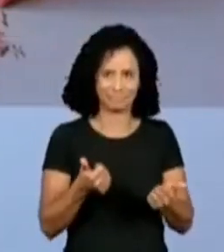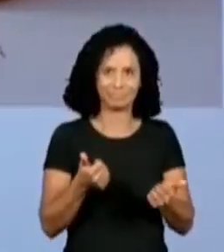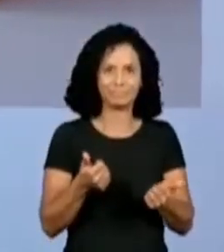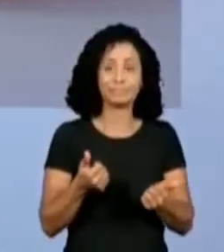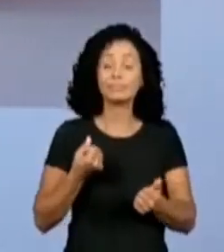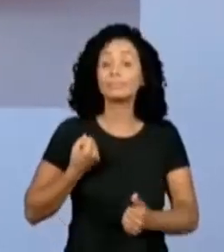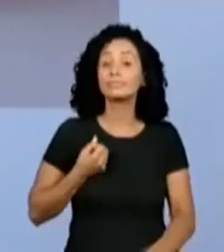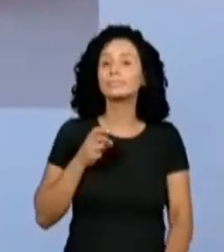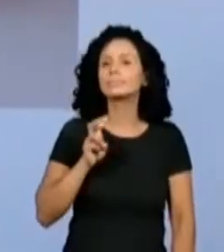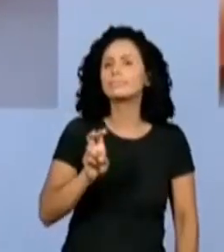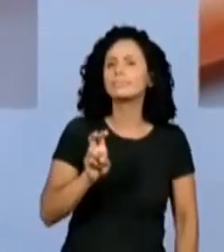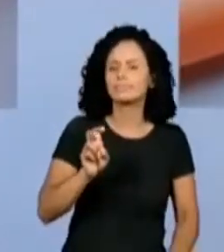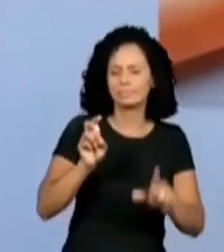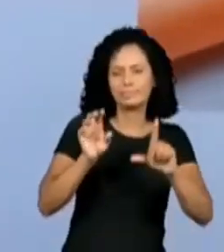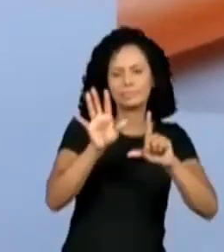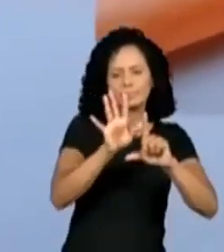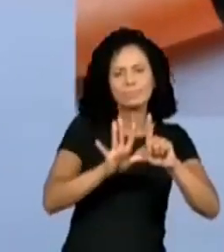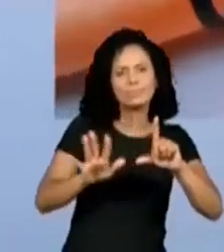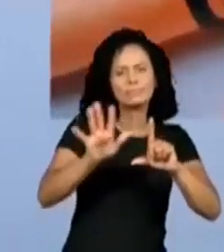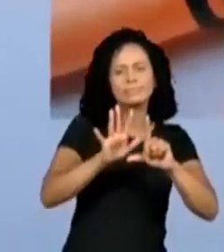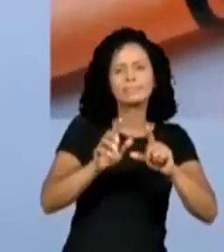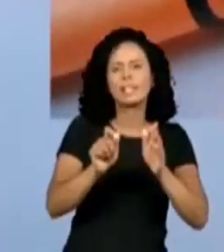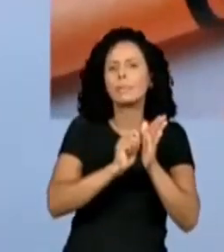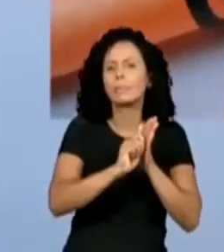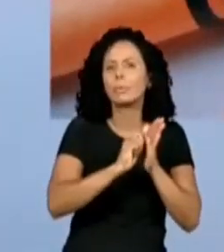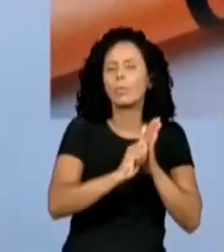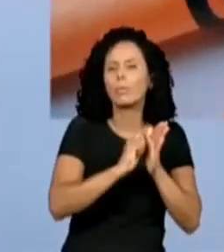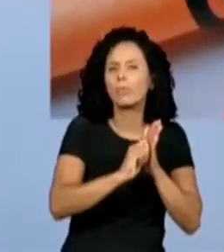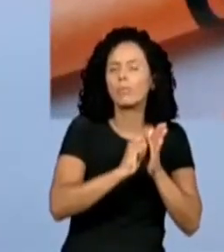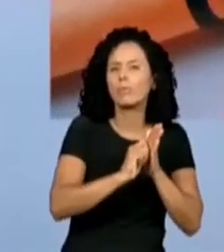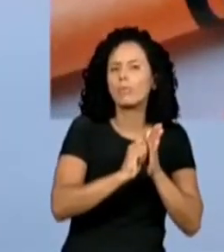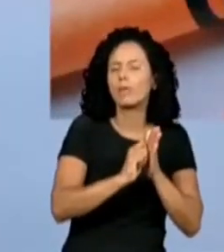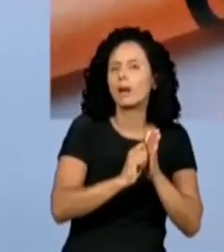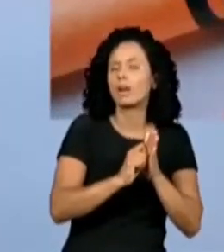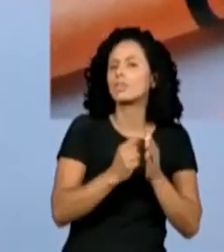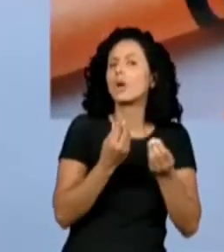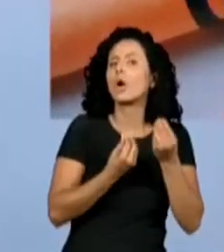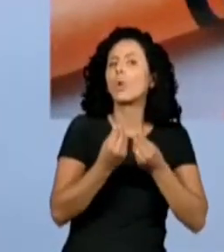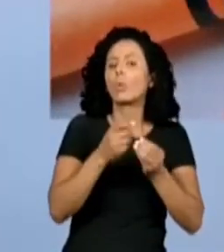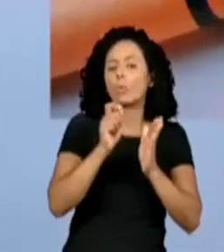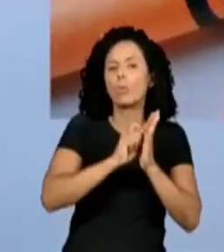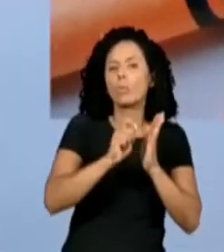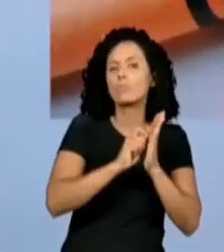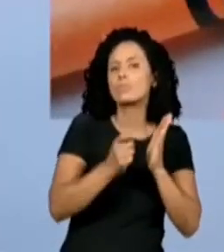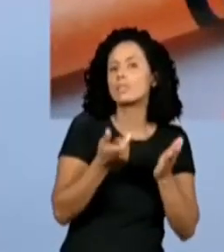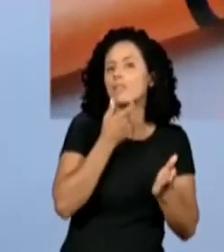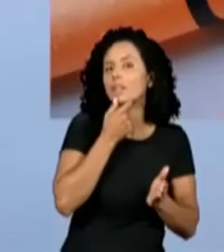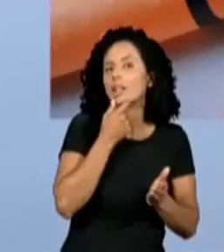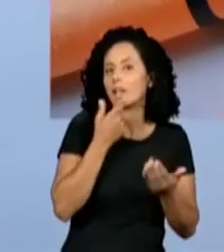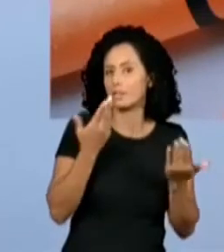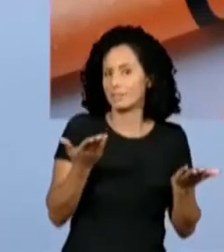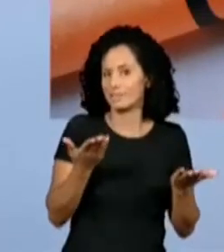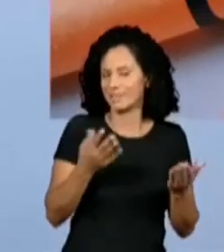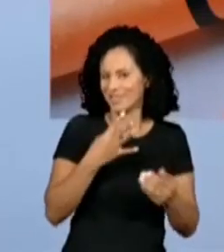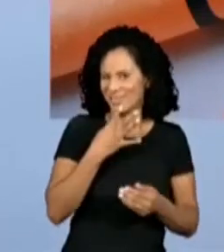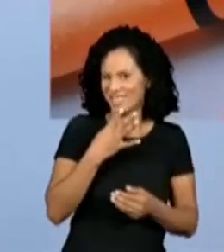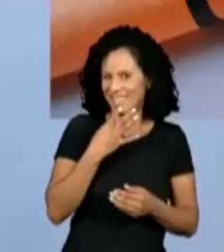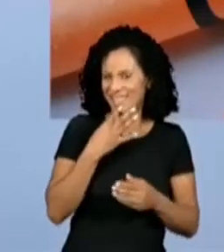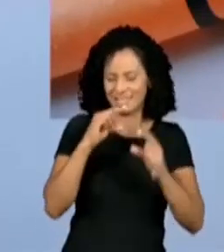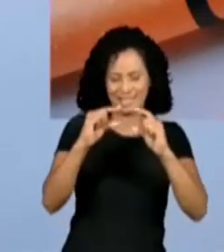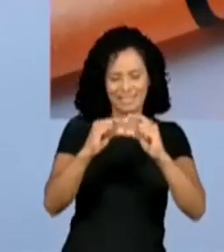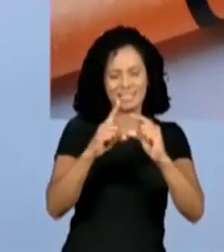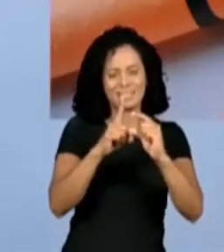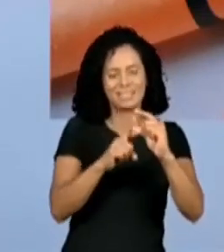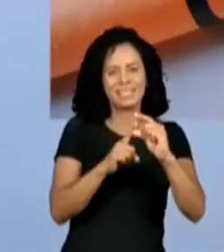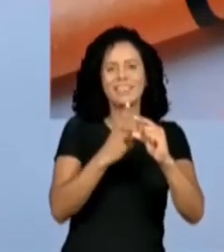we have a borracha. Então, tem uma borracha aqui, aquela borracha clássica que é vermelha e azul. Tem